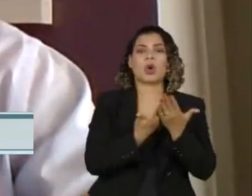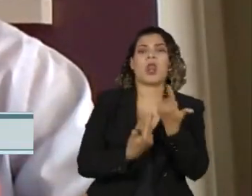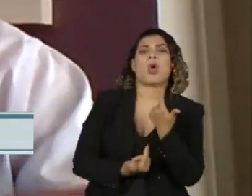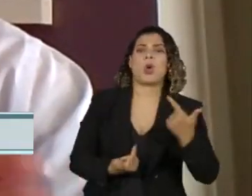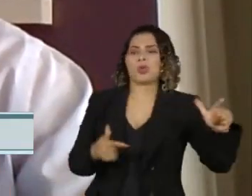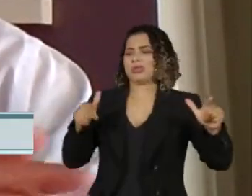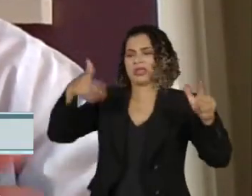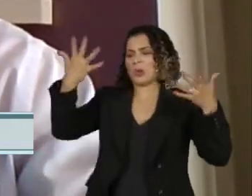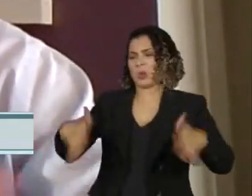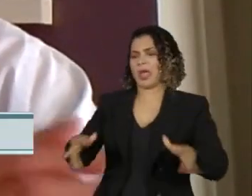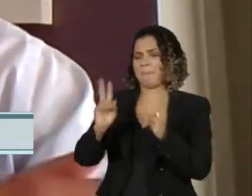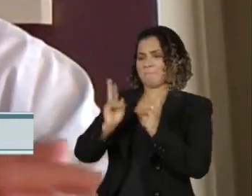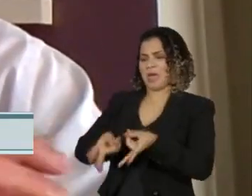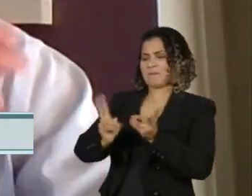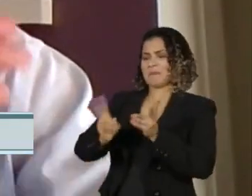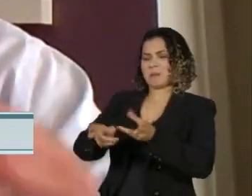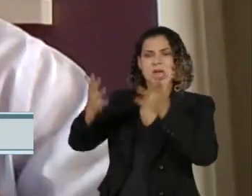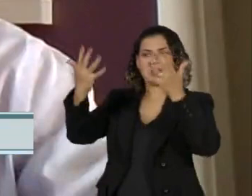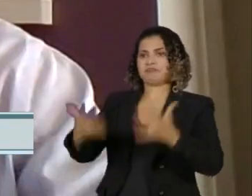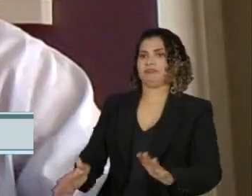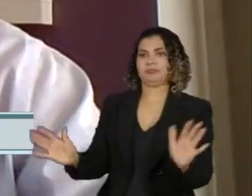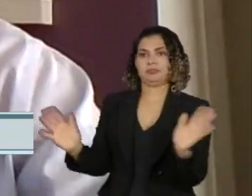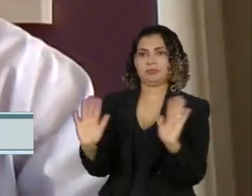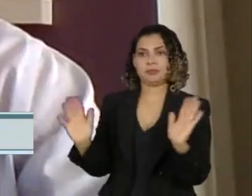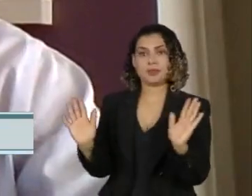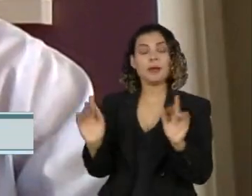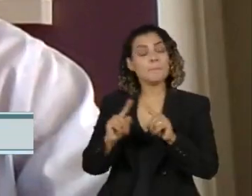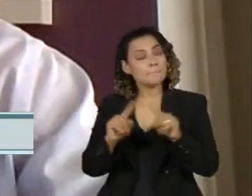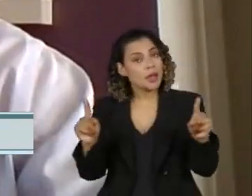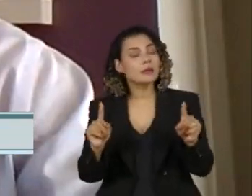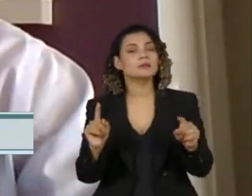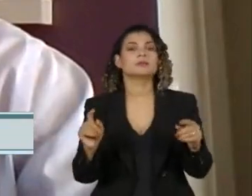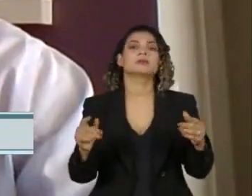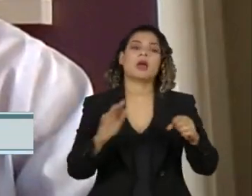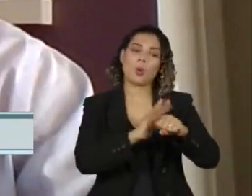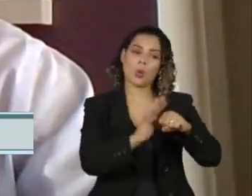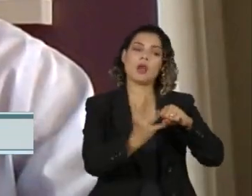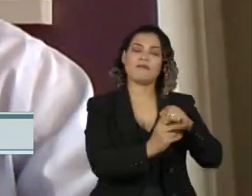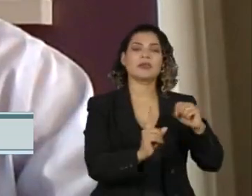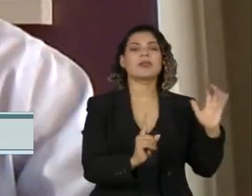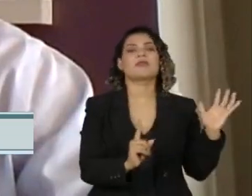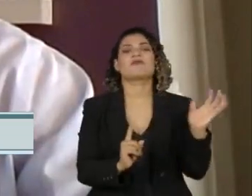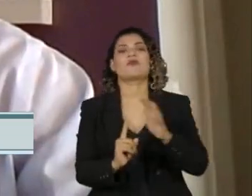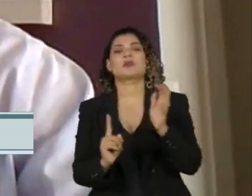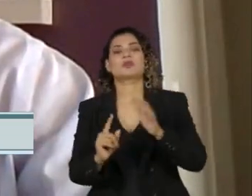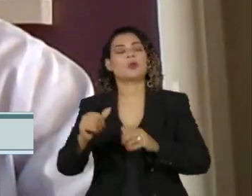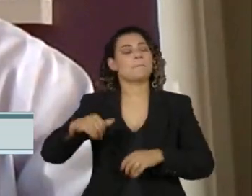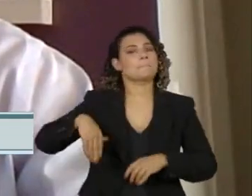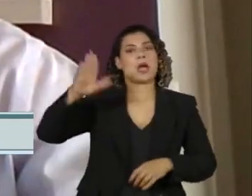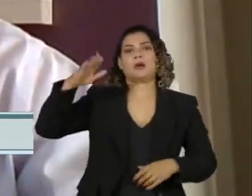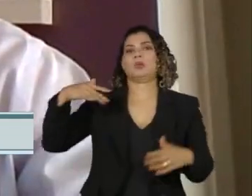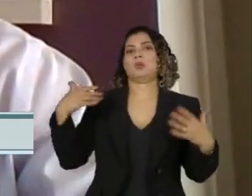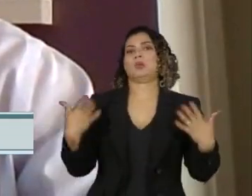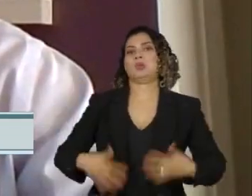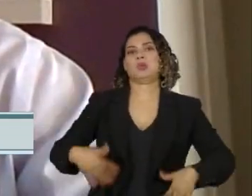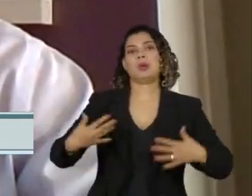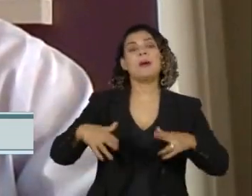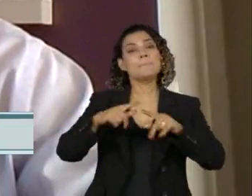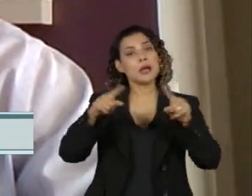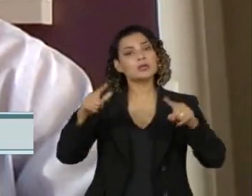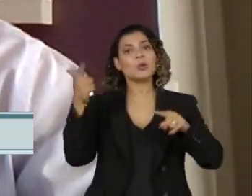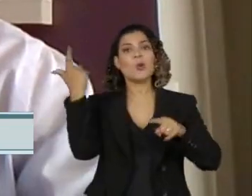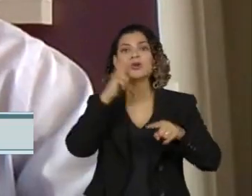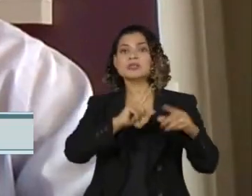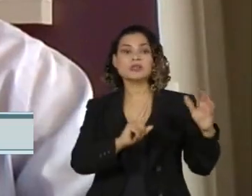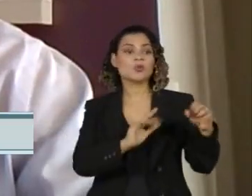a escola aqui. Por isso que eu entendo que a pandemia, por outro lado, descoordinou algumas estratégias